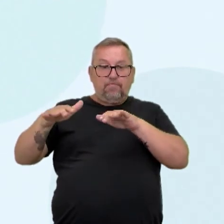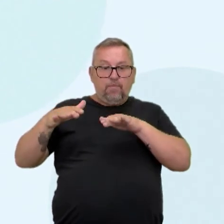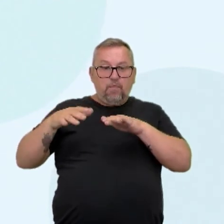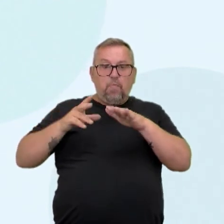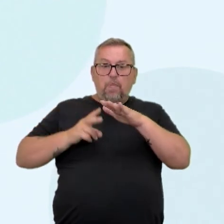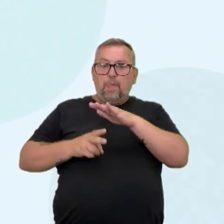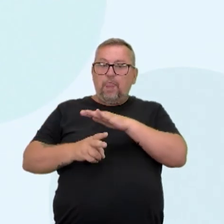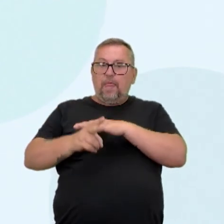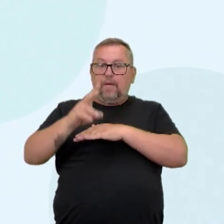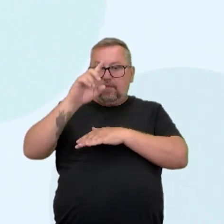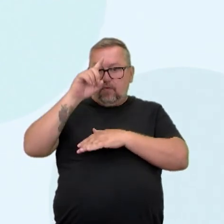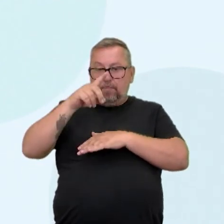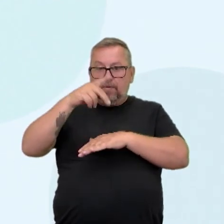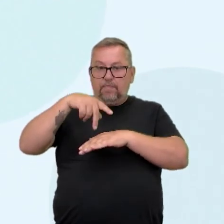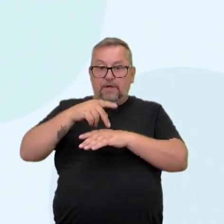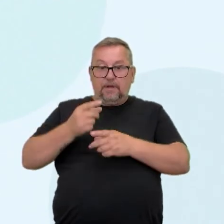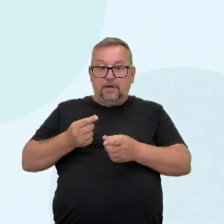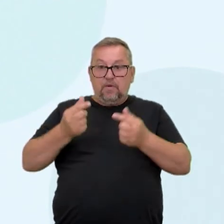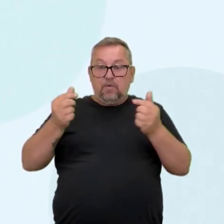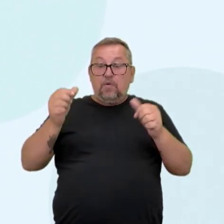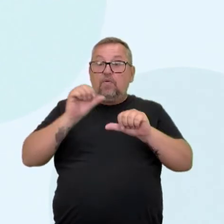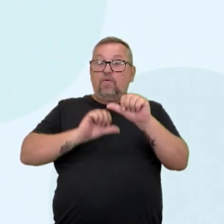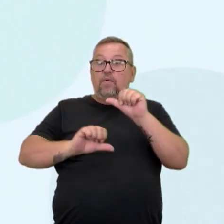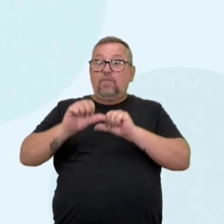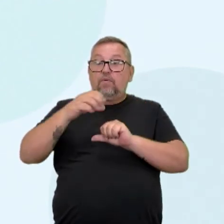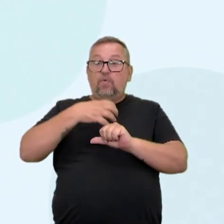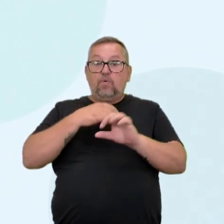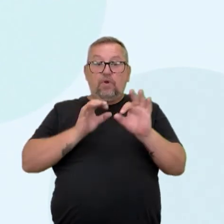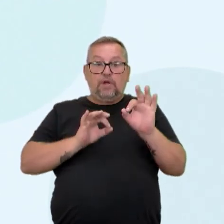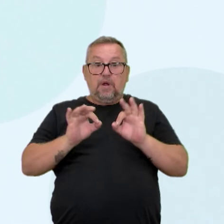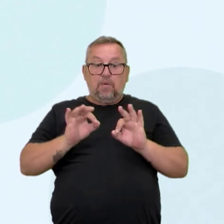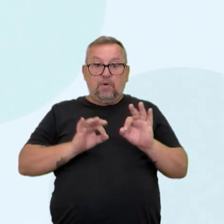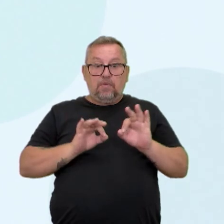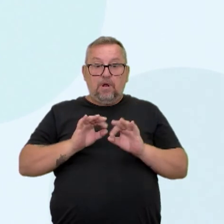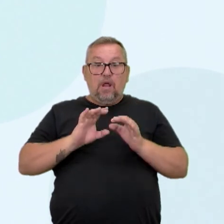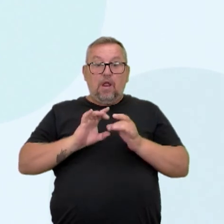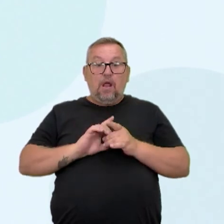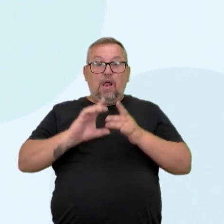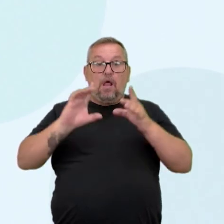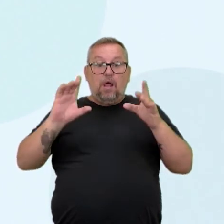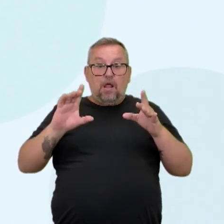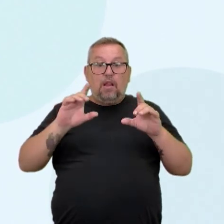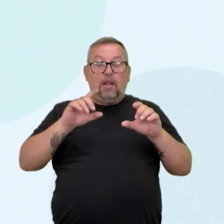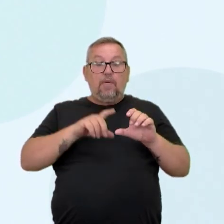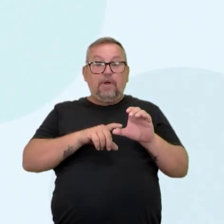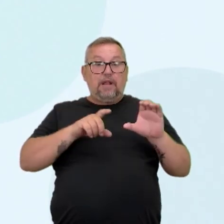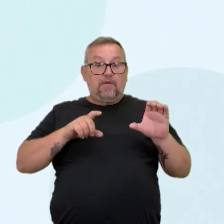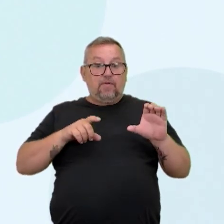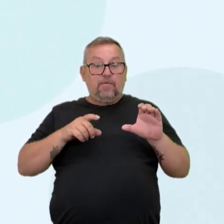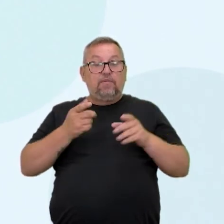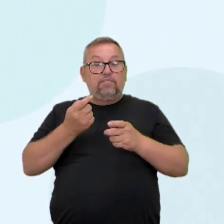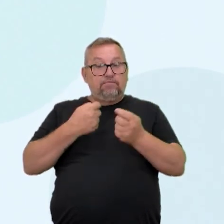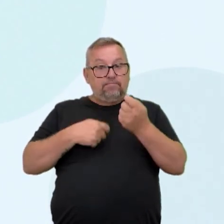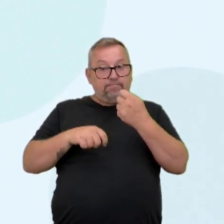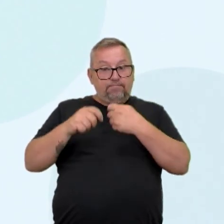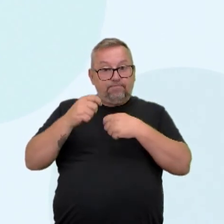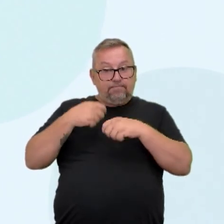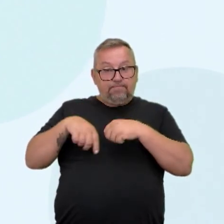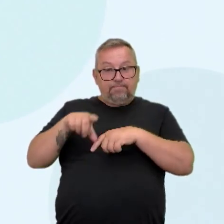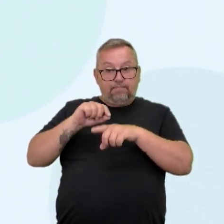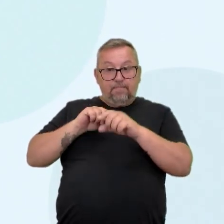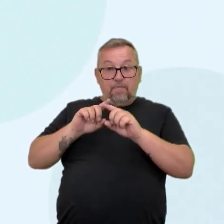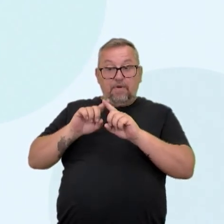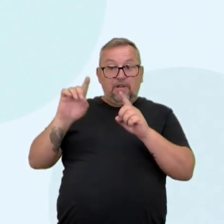perpetua a dominação de países ricos, transformando formas de controle em algo democrático via liberdade mercadológica de